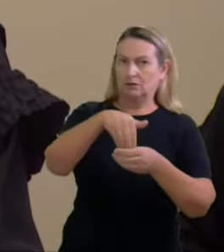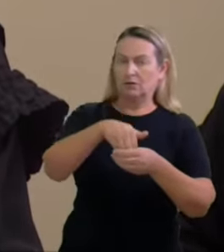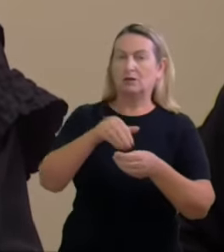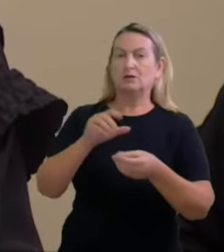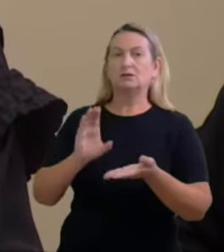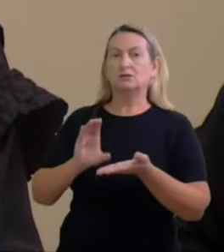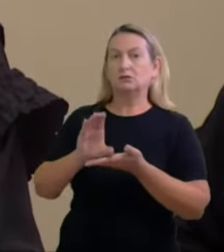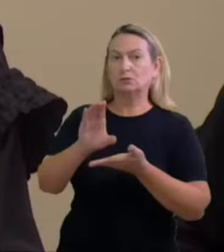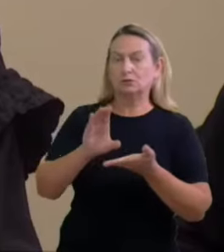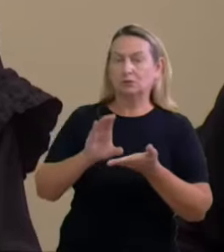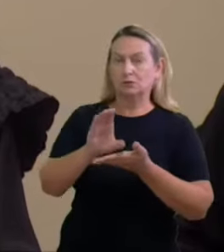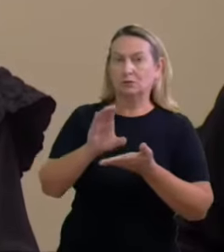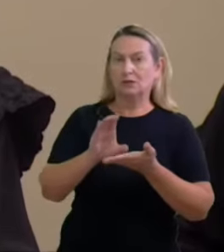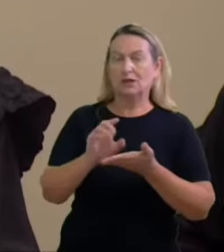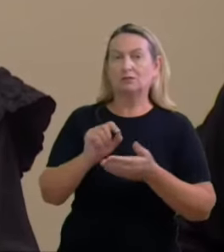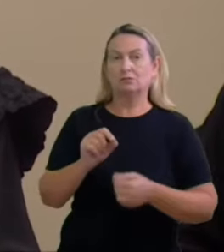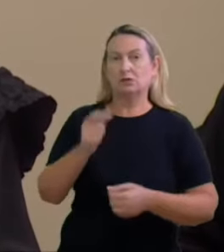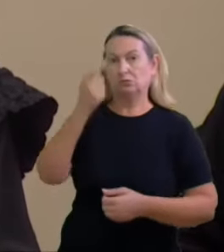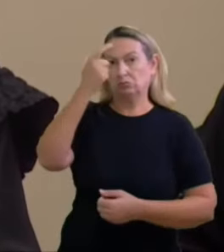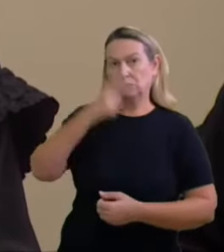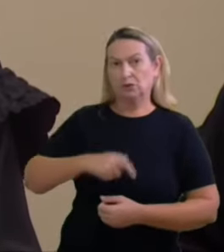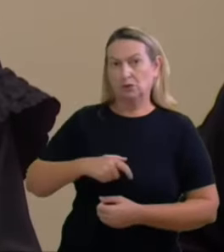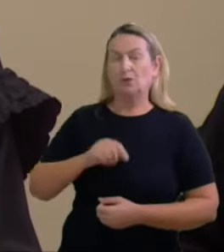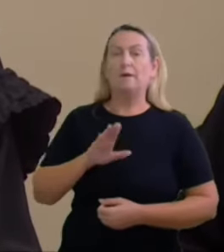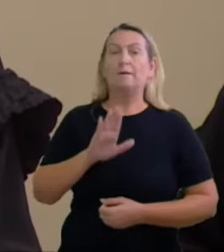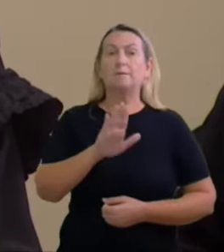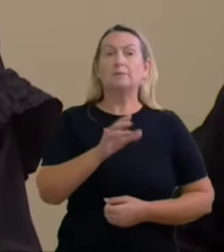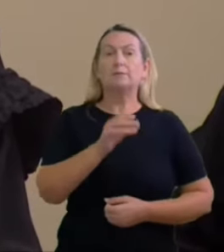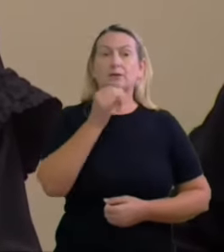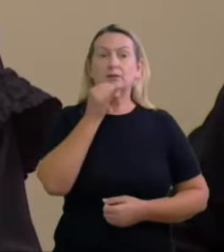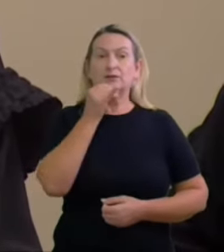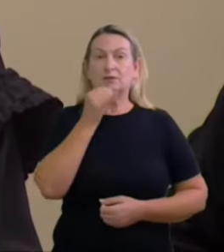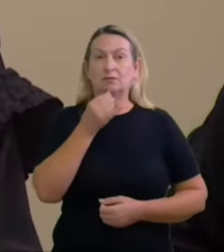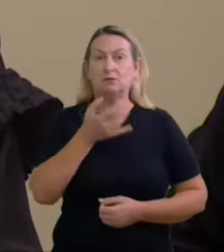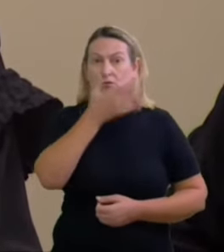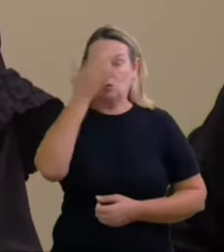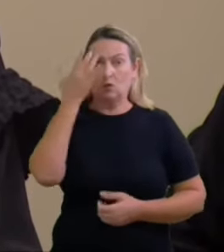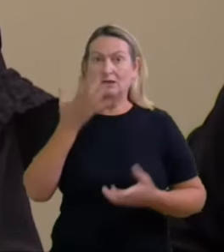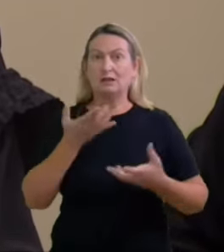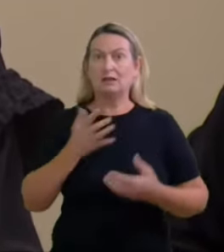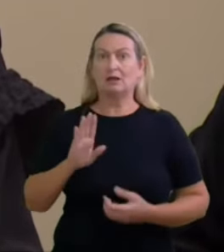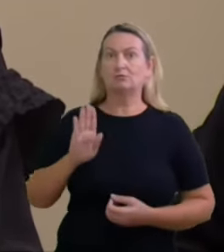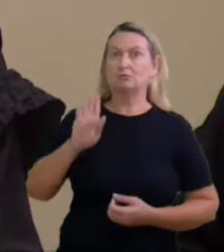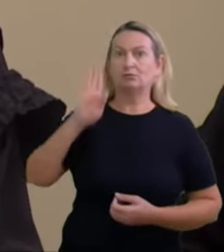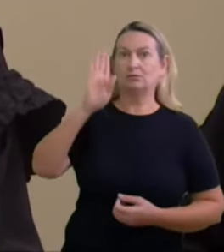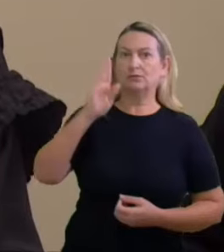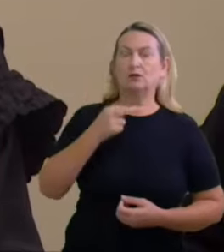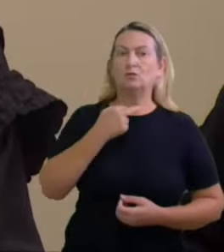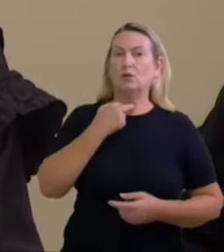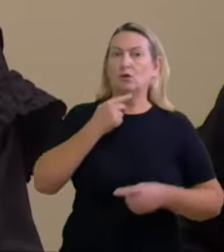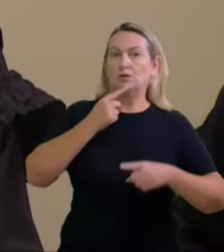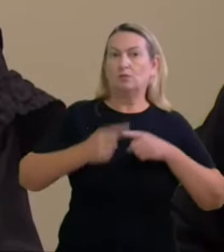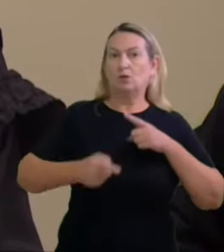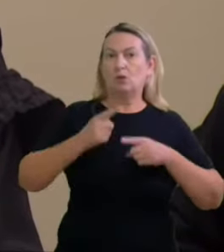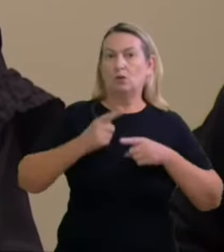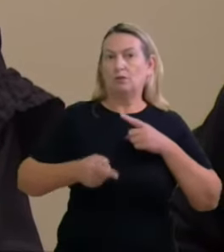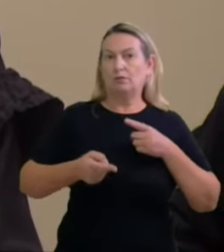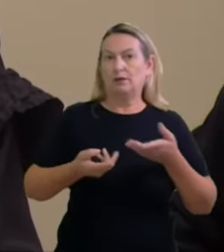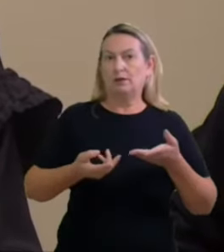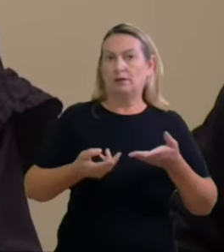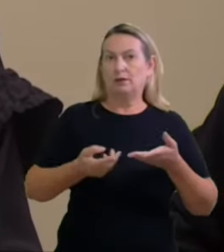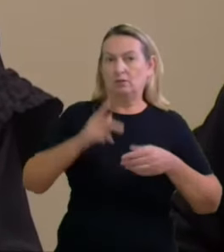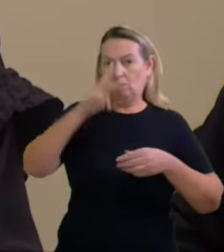pelo erário não é lógico que um pretendente a ingressar na vida pública seja proibido de custear seus atos de pré-campanha